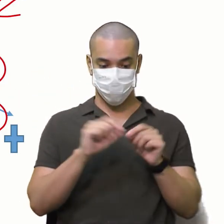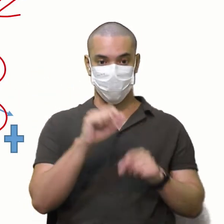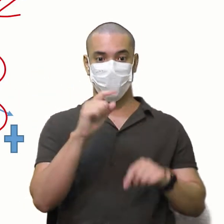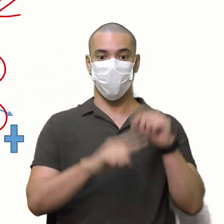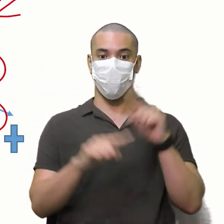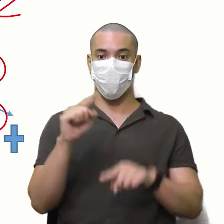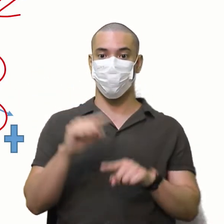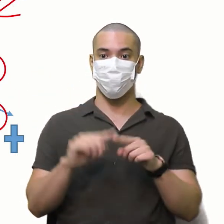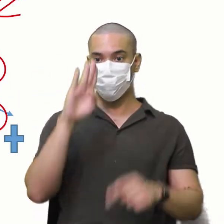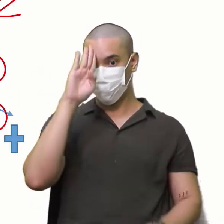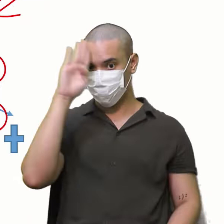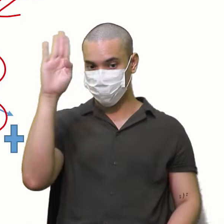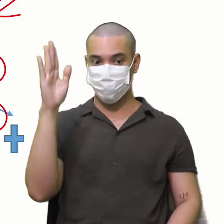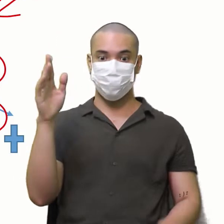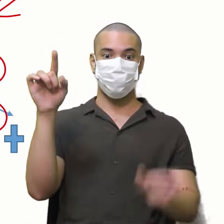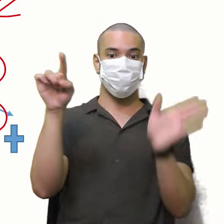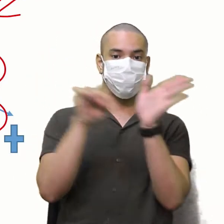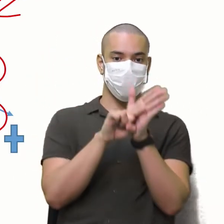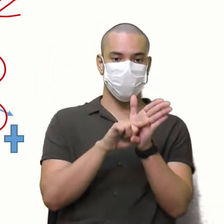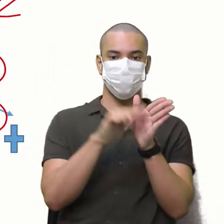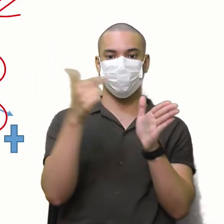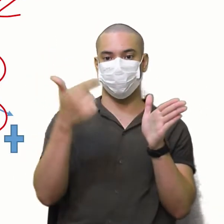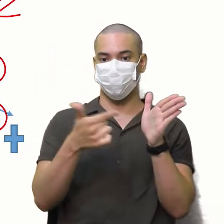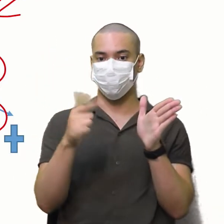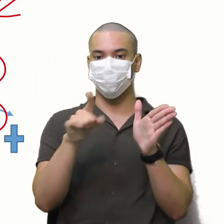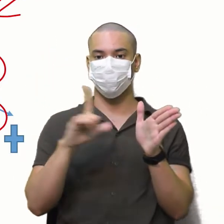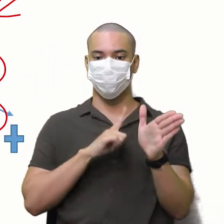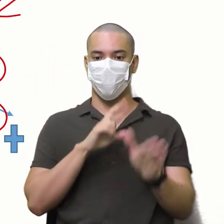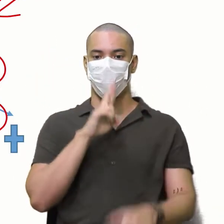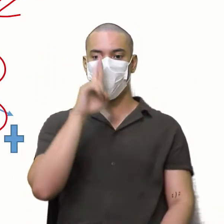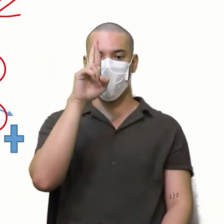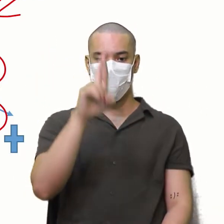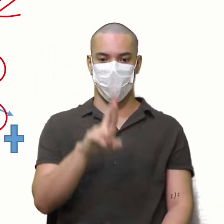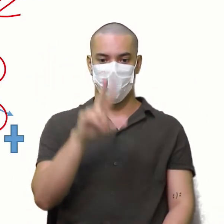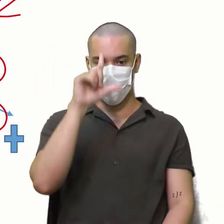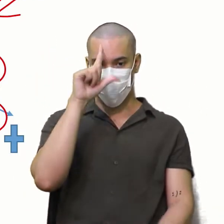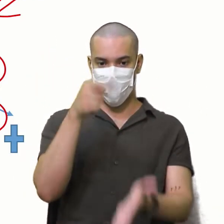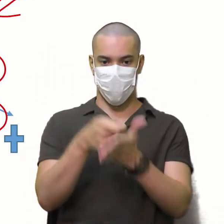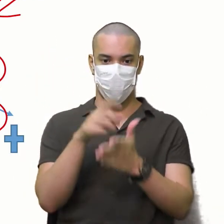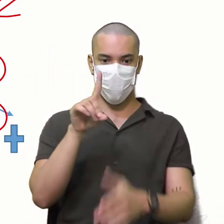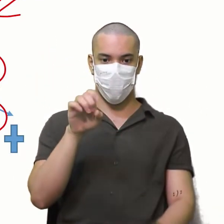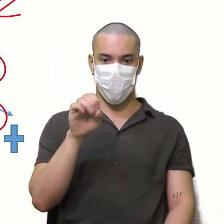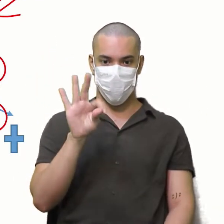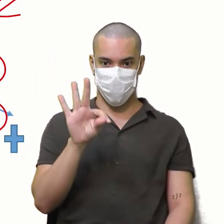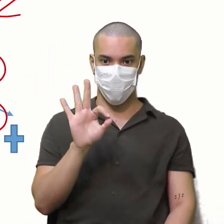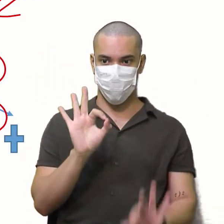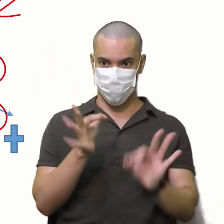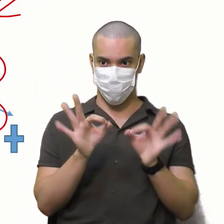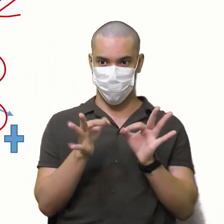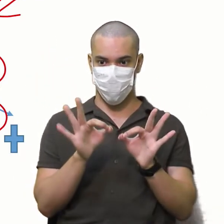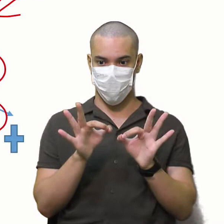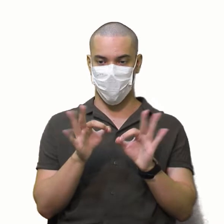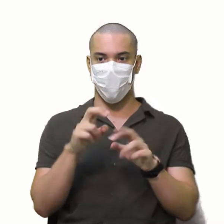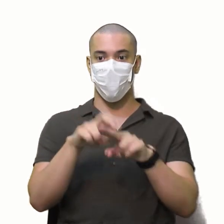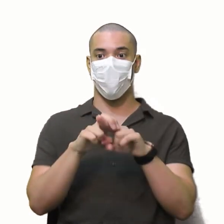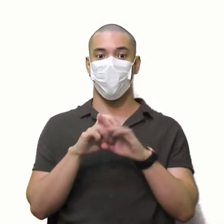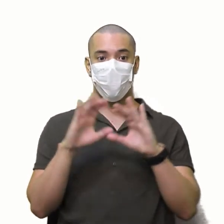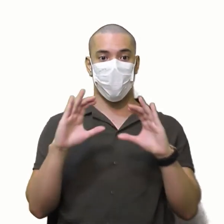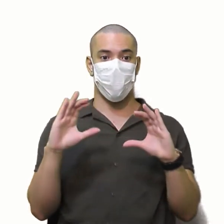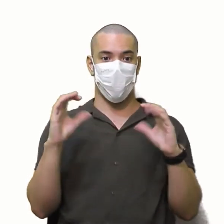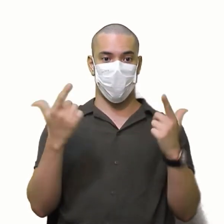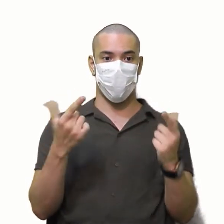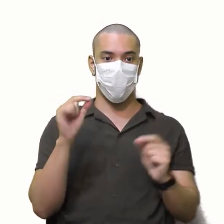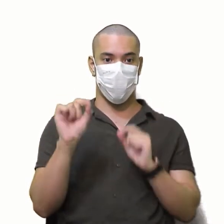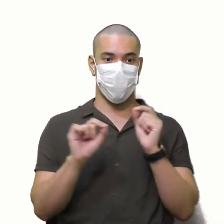Menos o produto Da secundária Você tem o resultado Do determinante E é claro Que aí a gente viu A